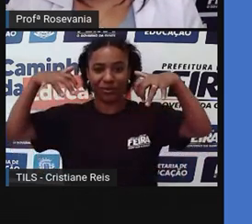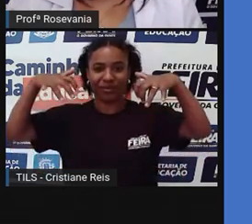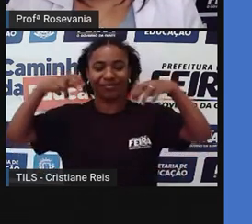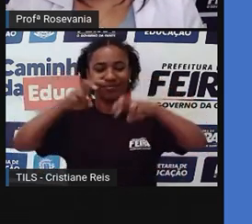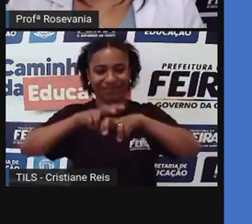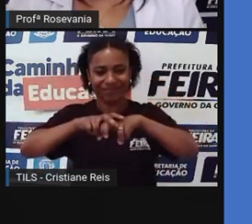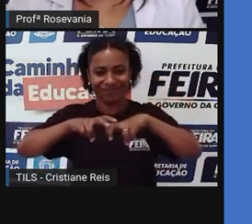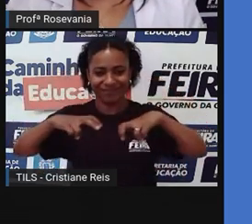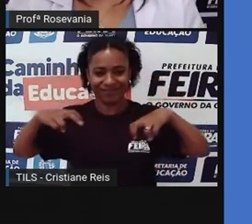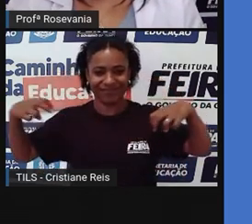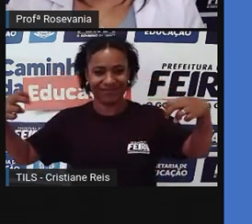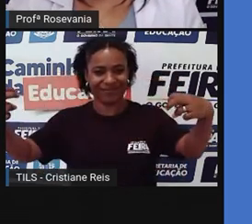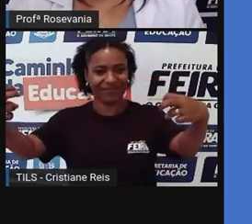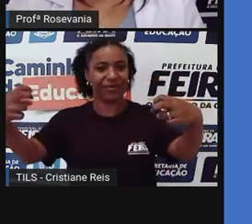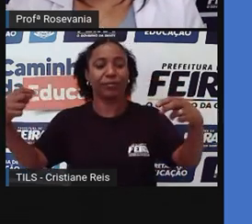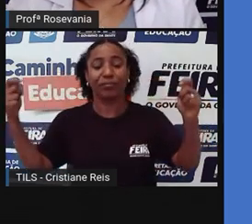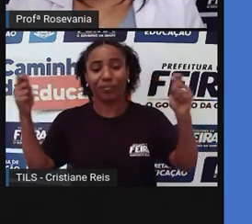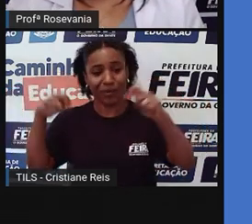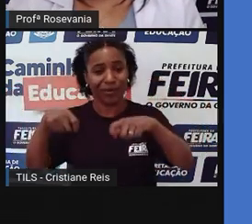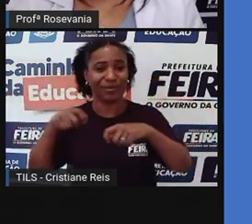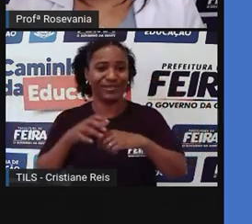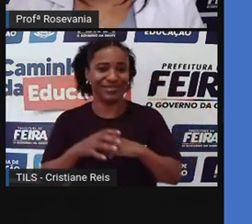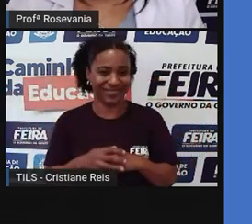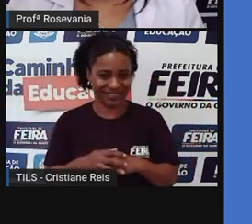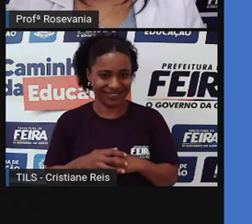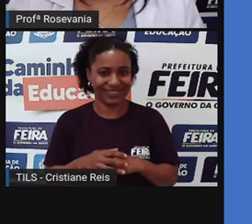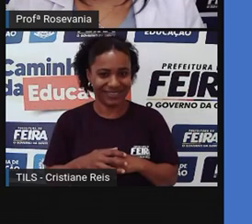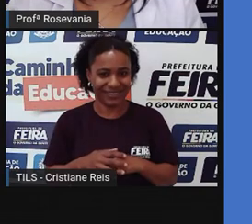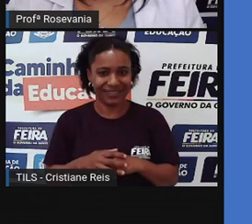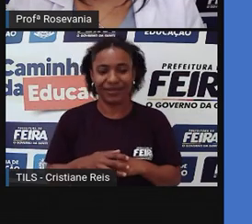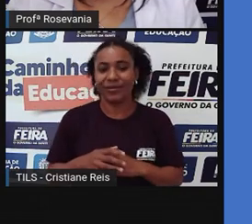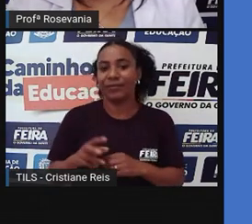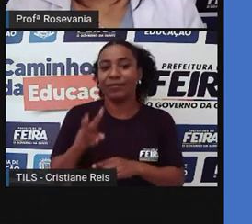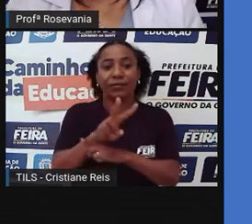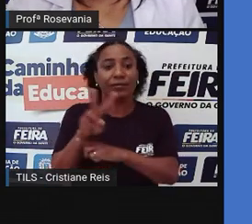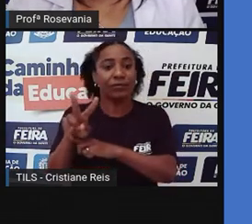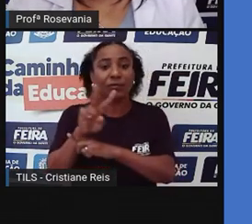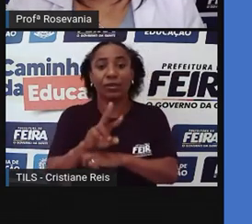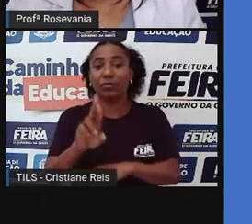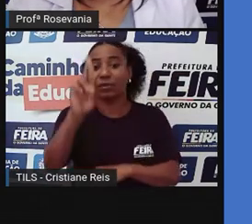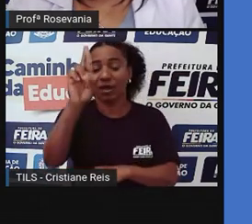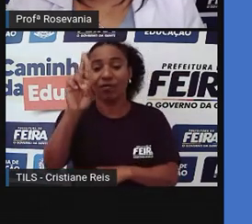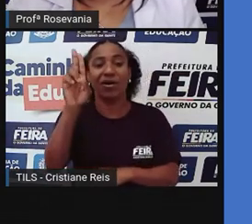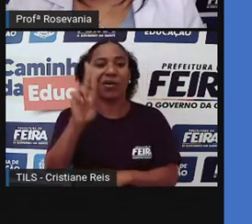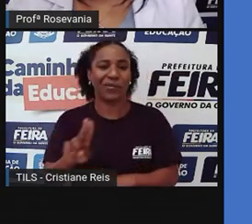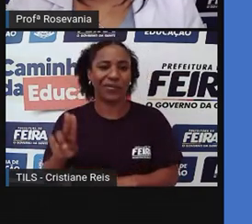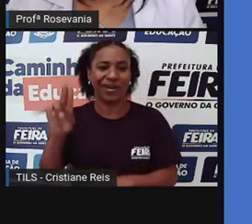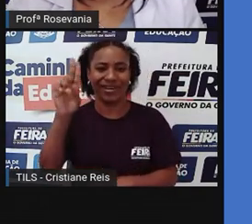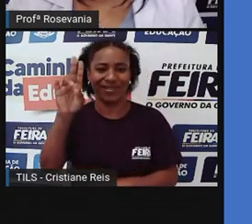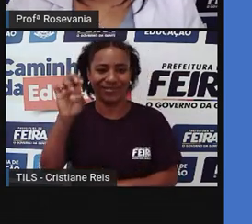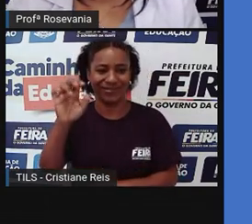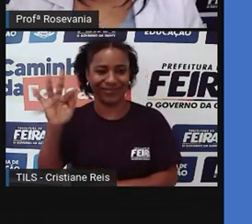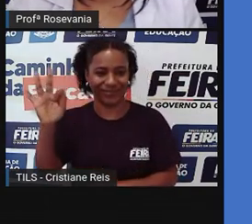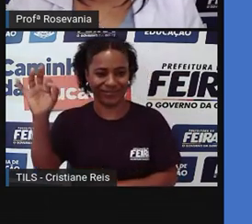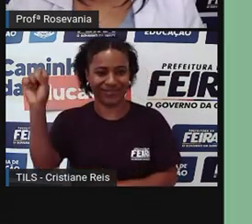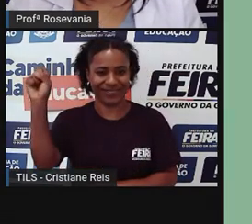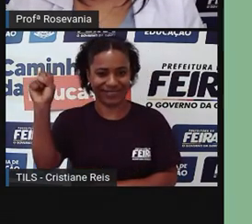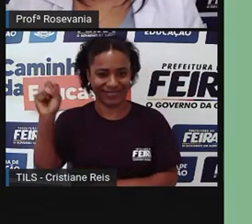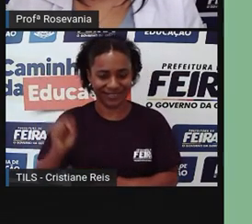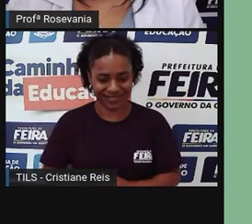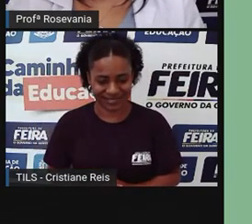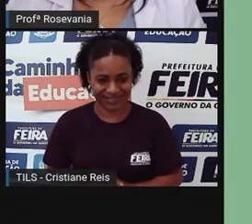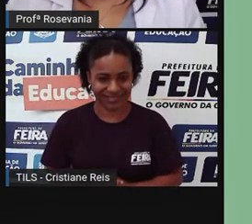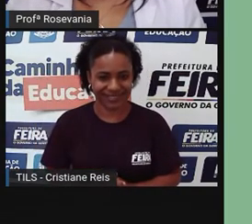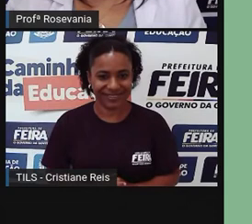da nossa cidade e ele hoje, né, é administrado, cuidado pela Universidade Estadual de Feira de Santana, né, a famosa UEPs.